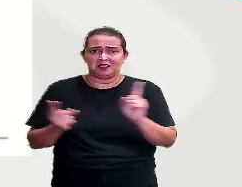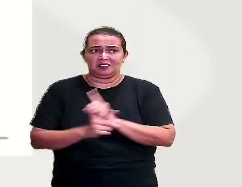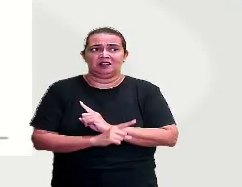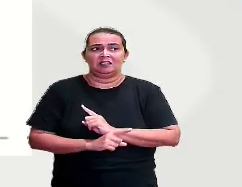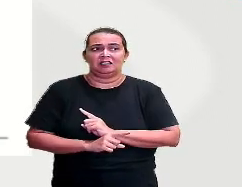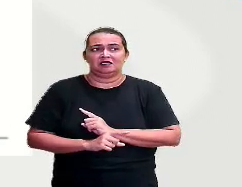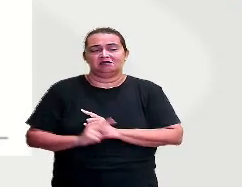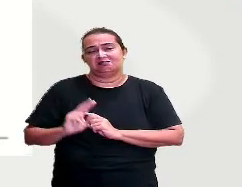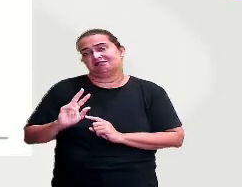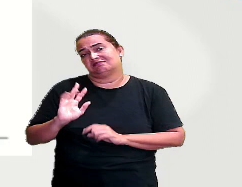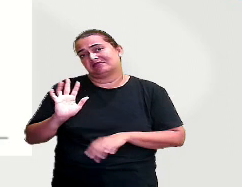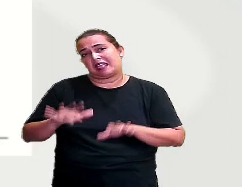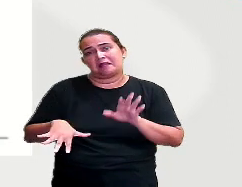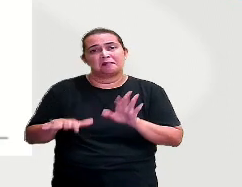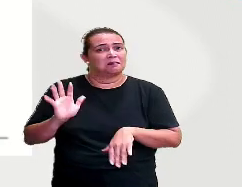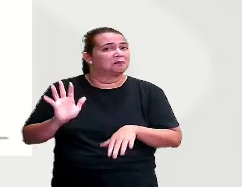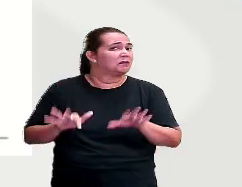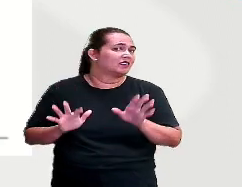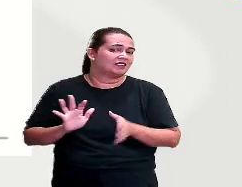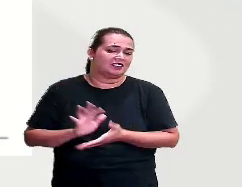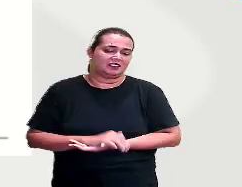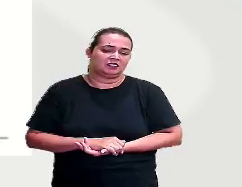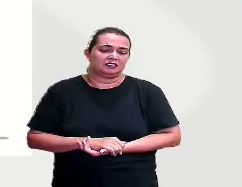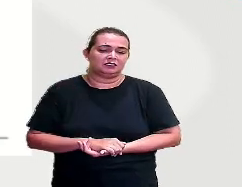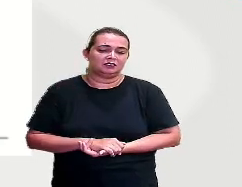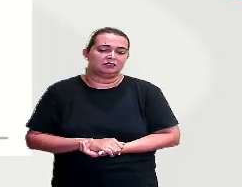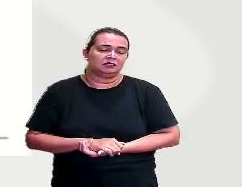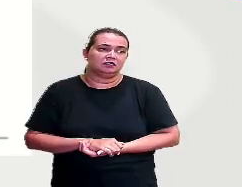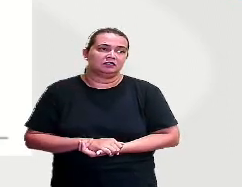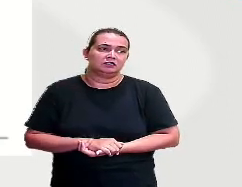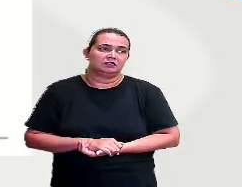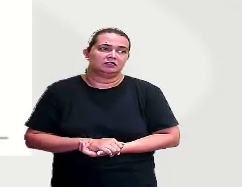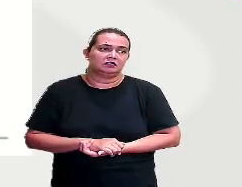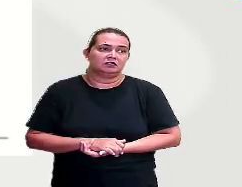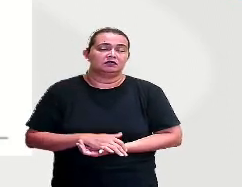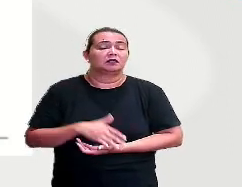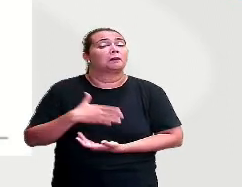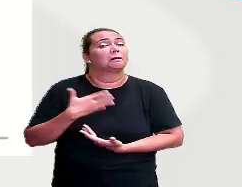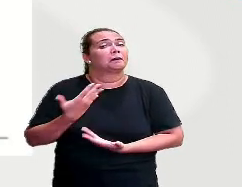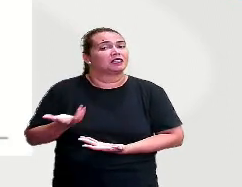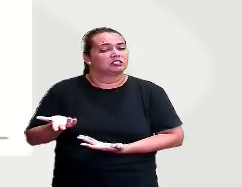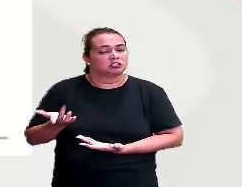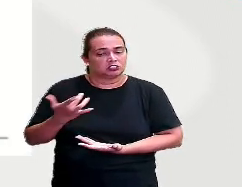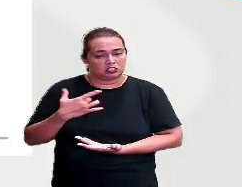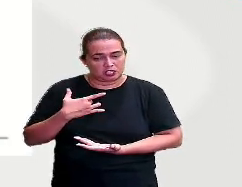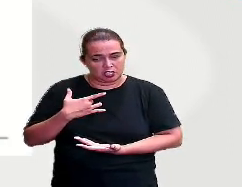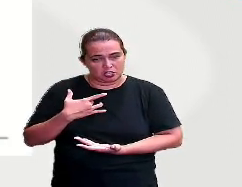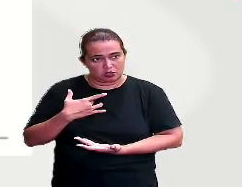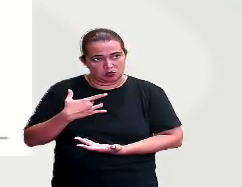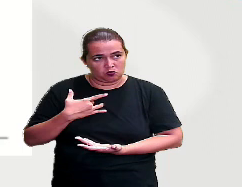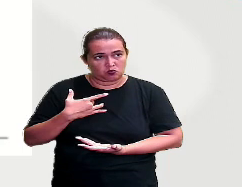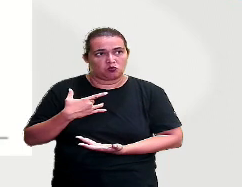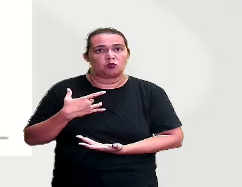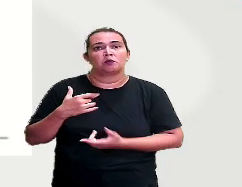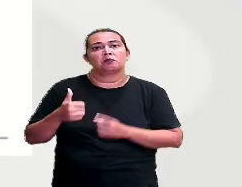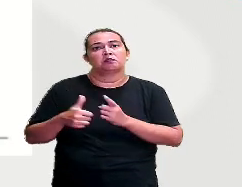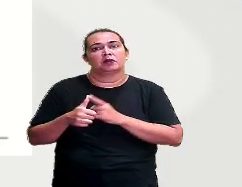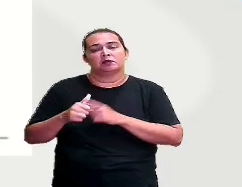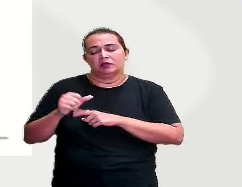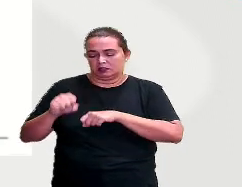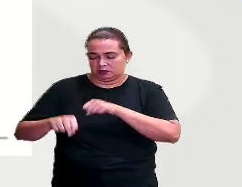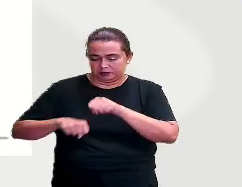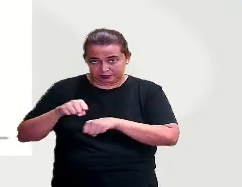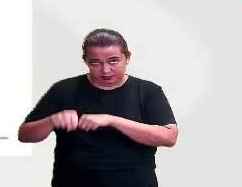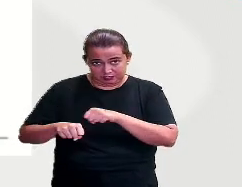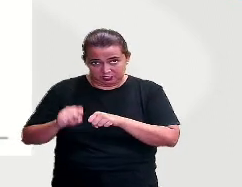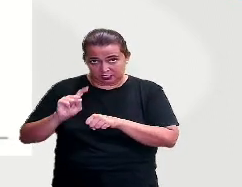Então, esses dois aí dependem da pessoa. Mas, eu vou falar do meu caso. Primeiro, eu aprendi a andar de bicicleta. E